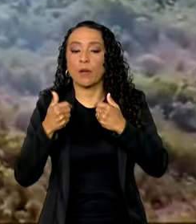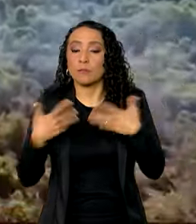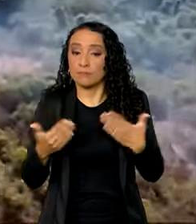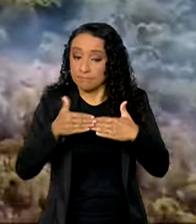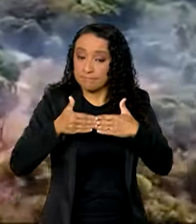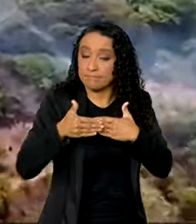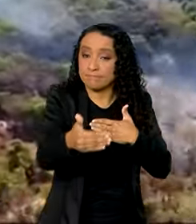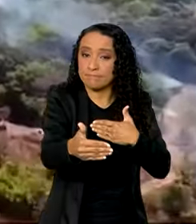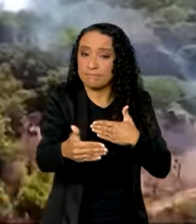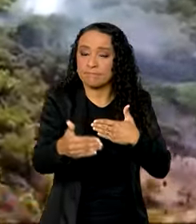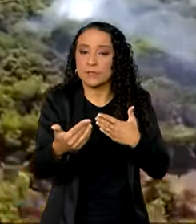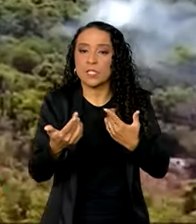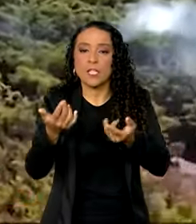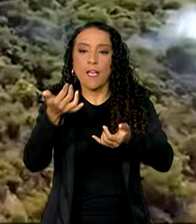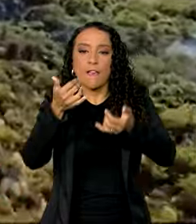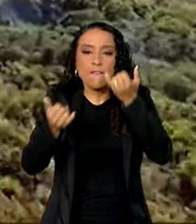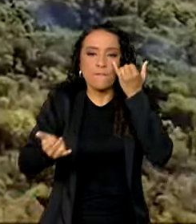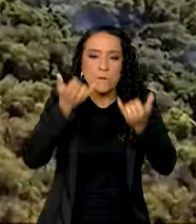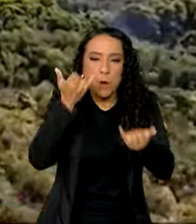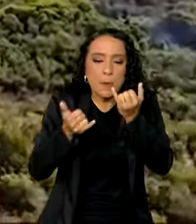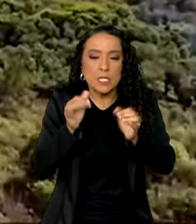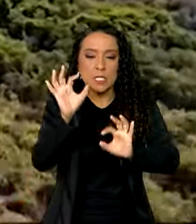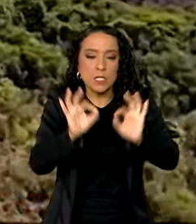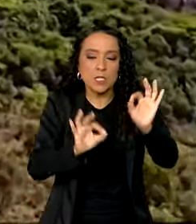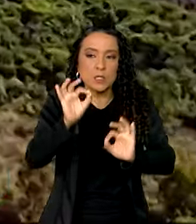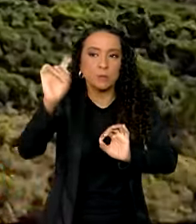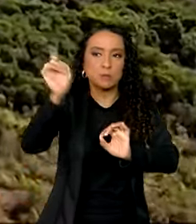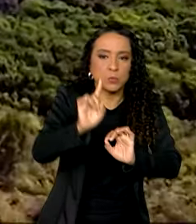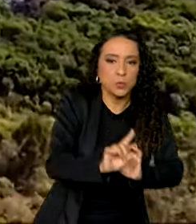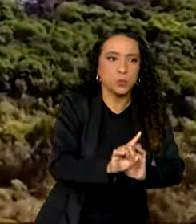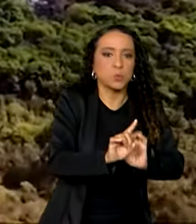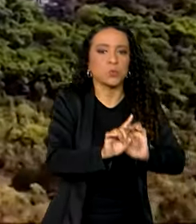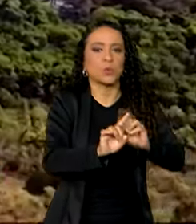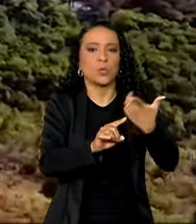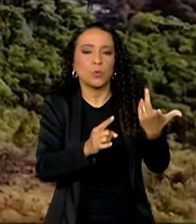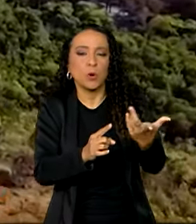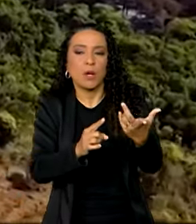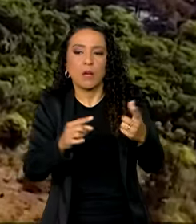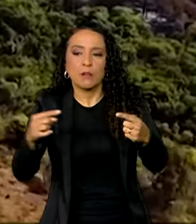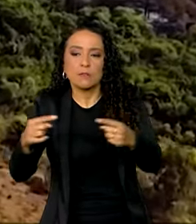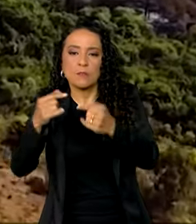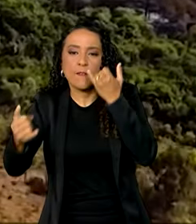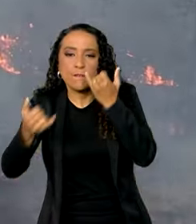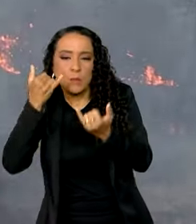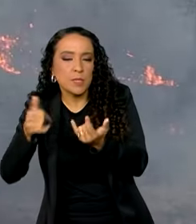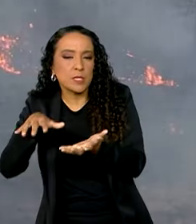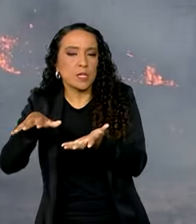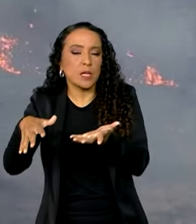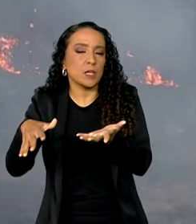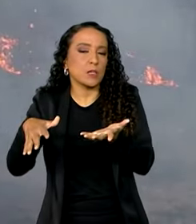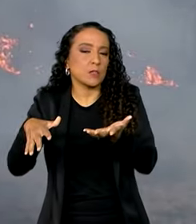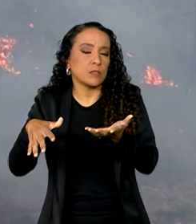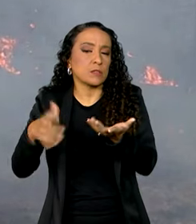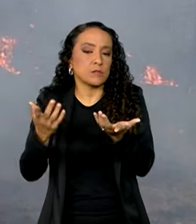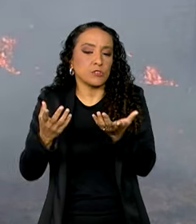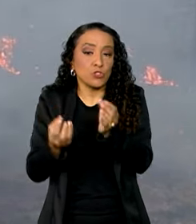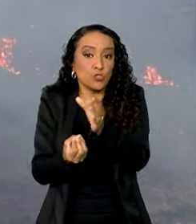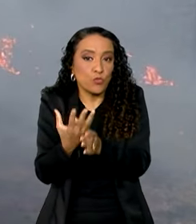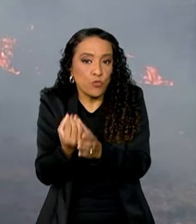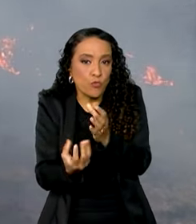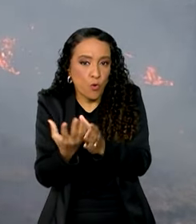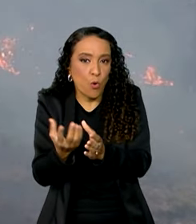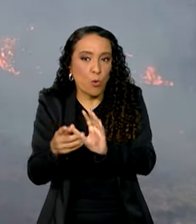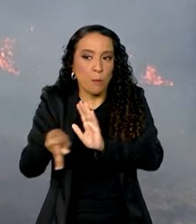partir desse cruzamento de dados de descargas atmosféricas com cruzamento de dados de fogo